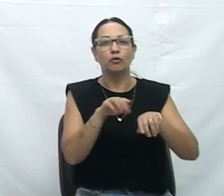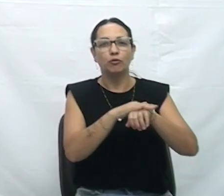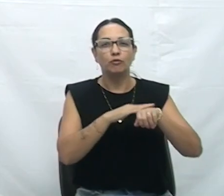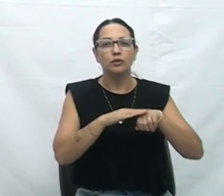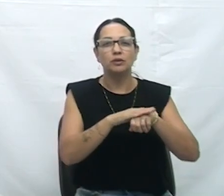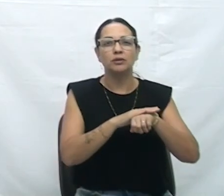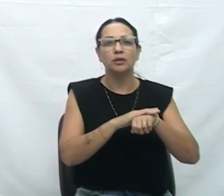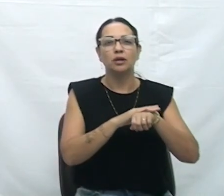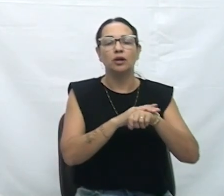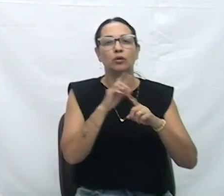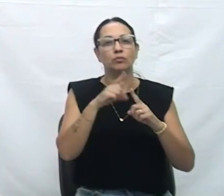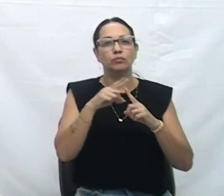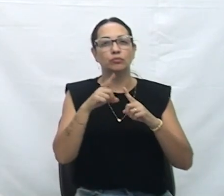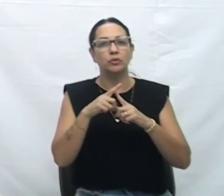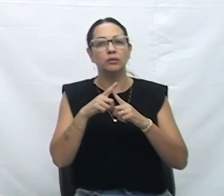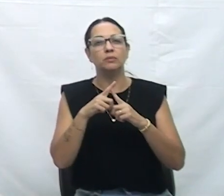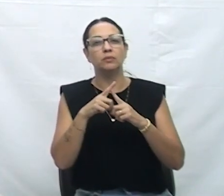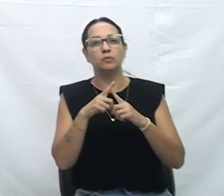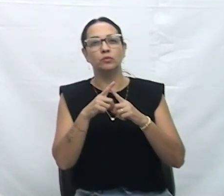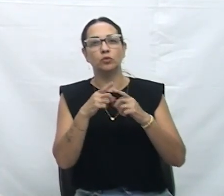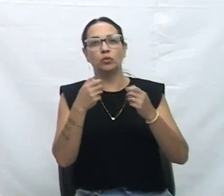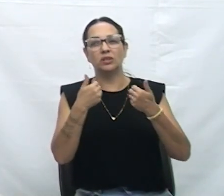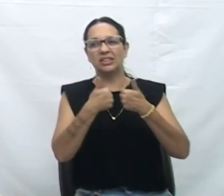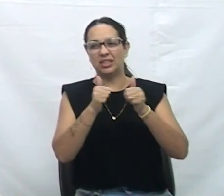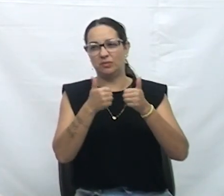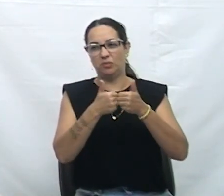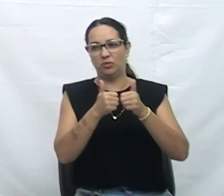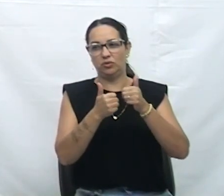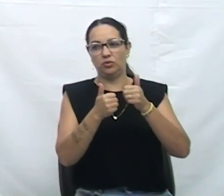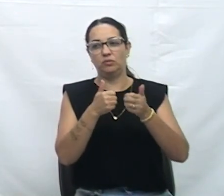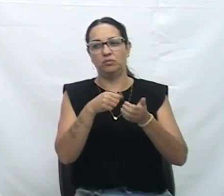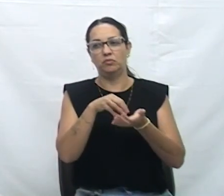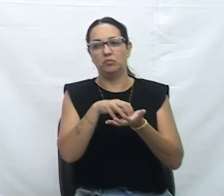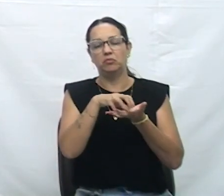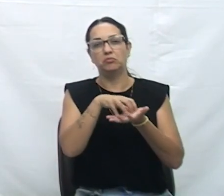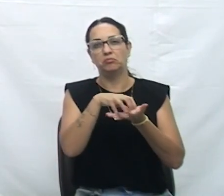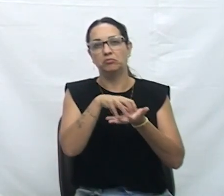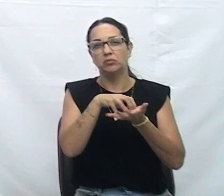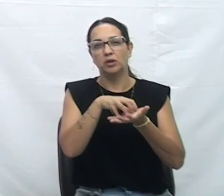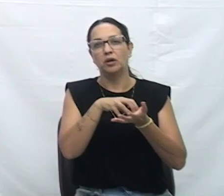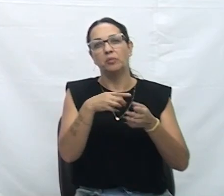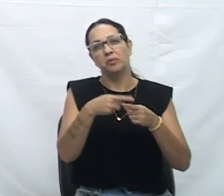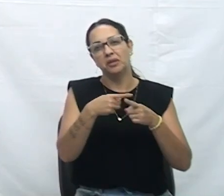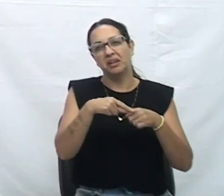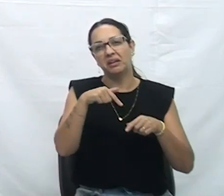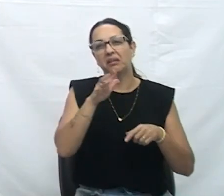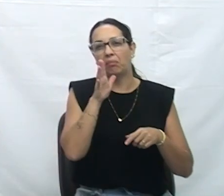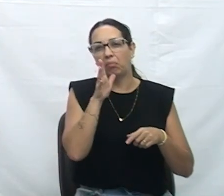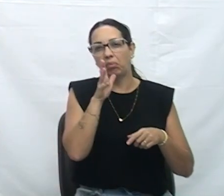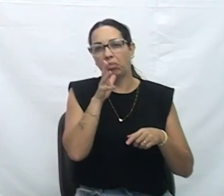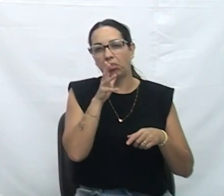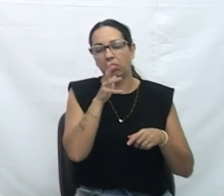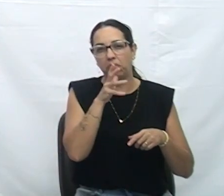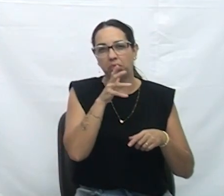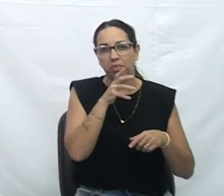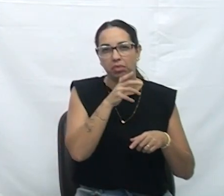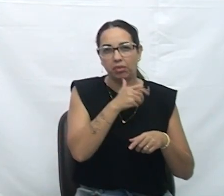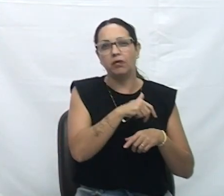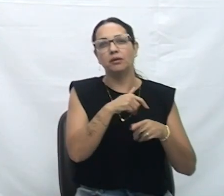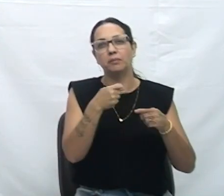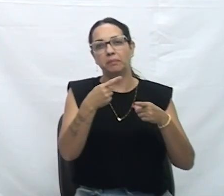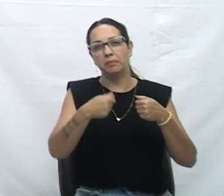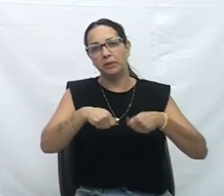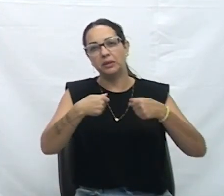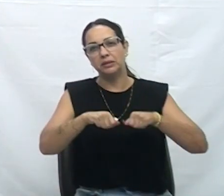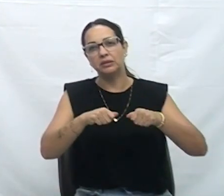Criciúma. O transporte Criciúma está muito defasado nessa questão do transporte. Estamos batendo nessa porta. Vamos até Curitiba também agora, senhor presidente,